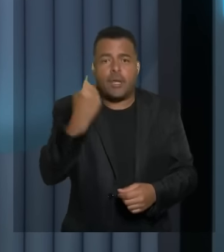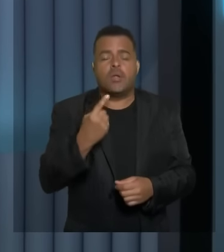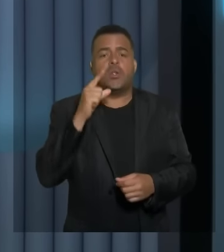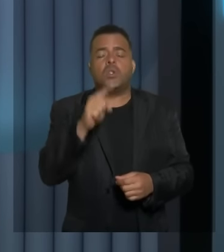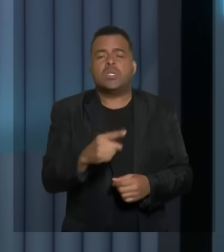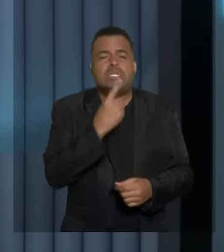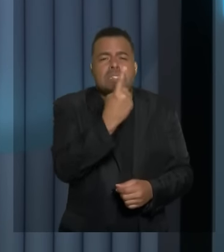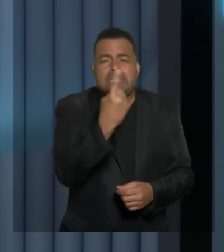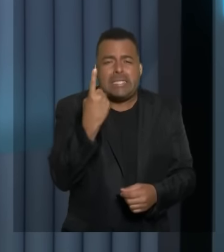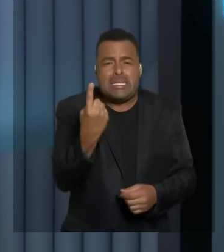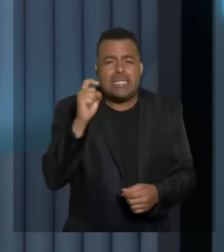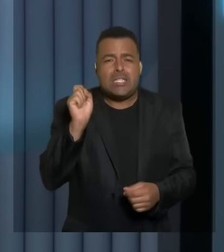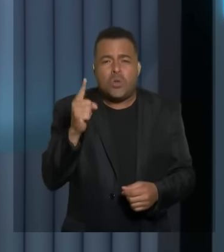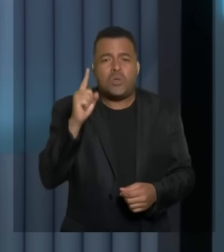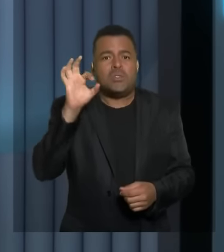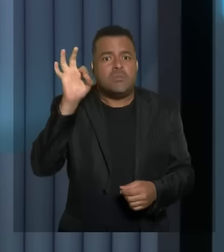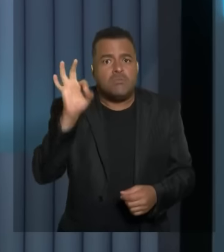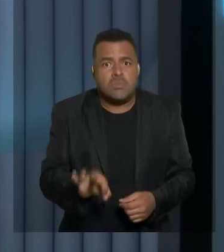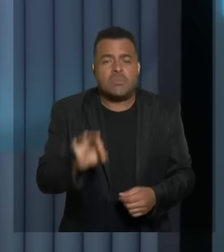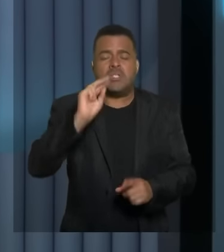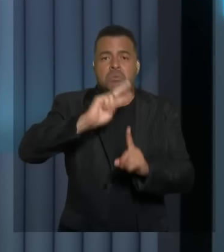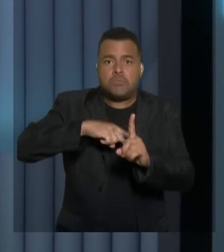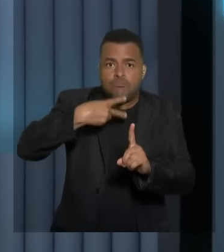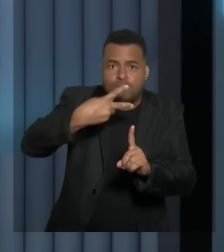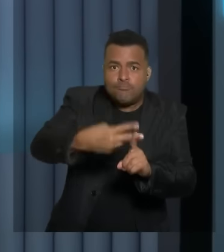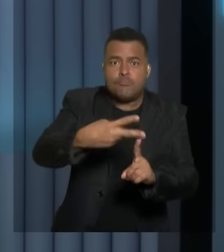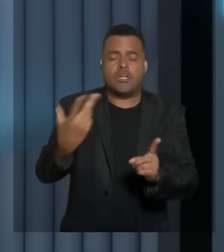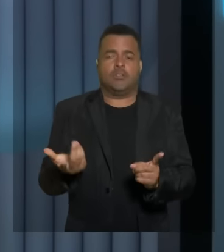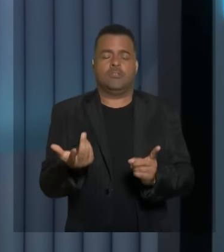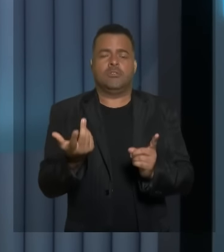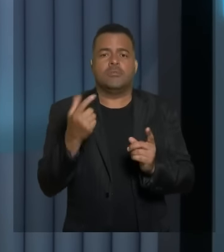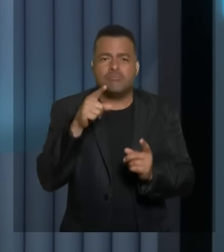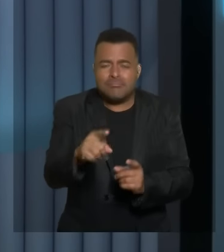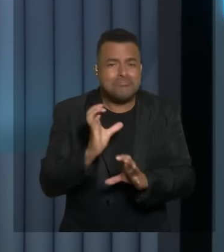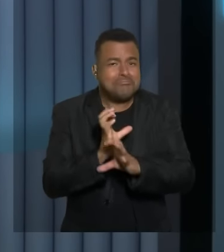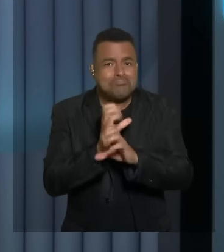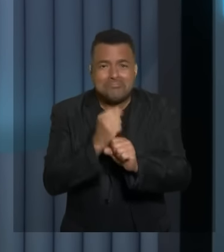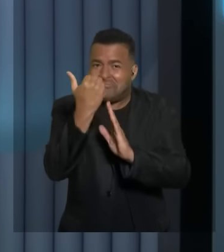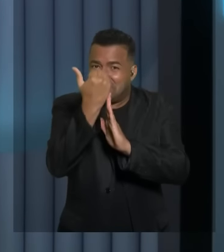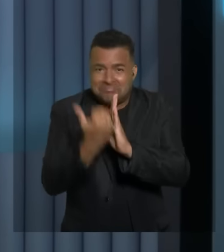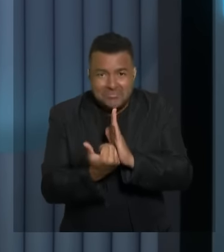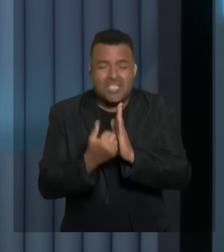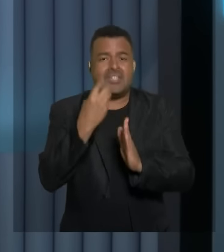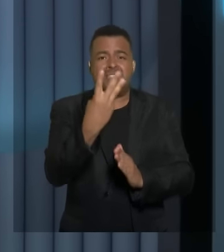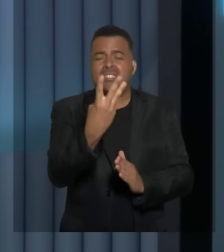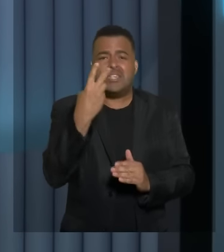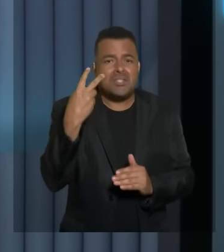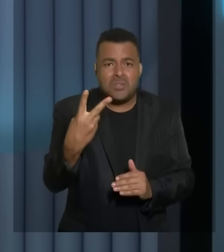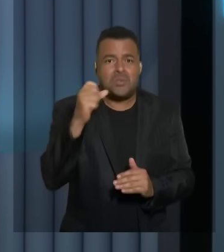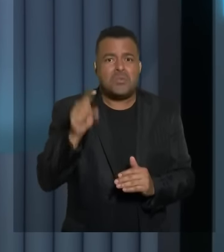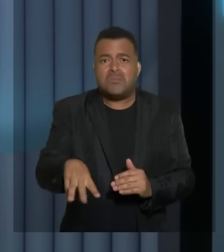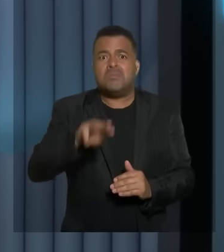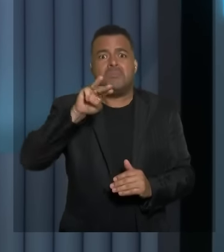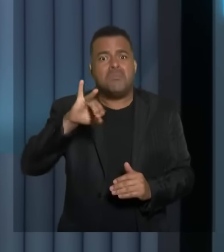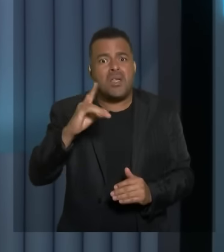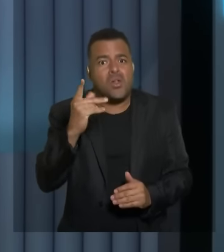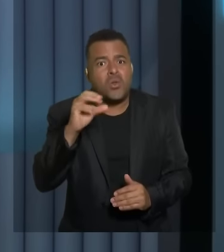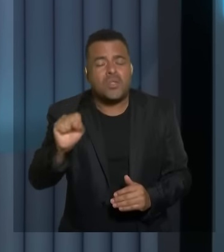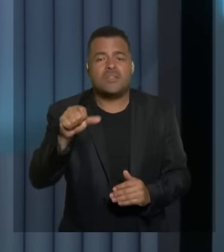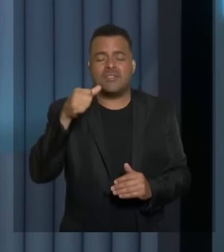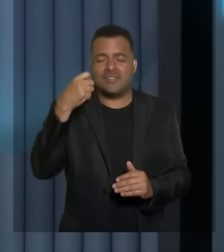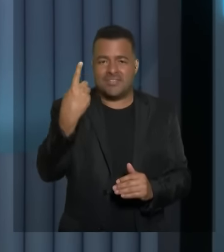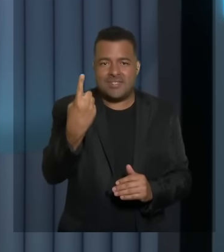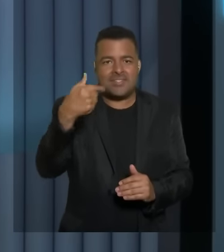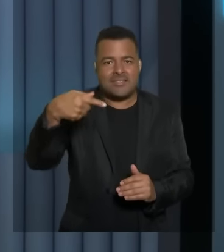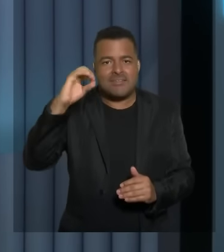111% a mais a senhora sabe qual a economia que a senhora poderia ter feito 32 milhões 170 mil 800 reais